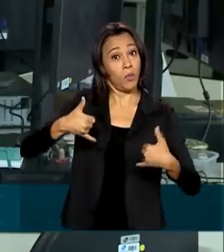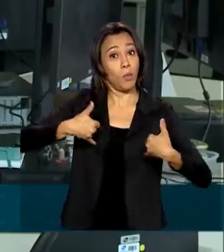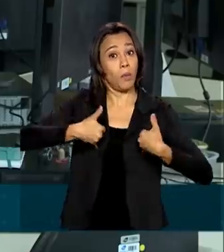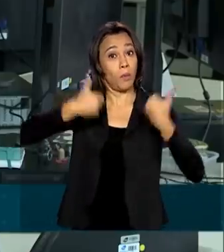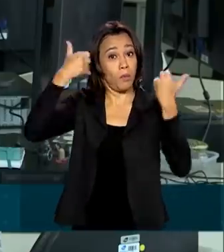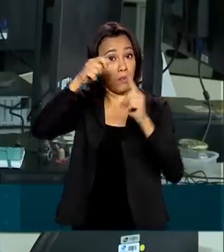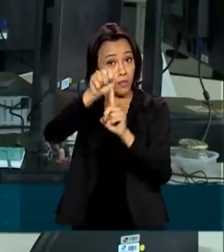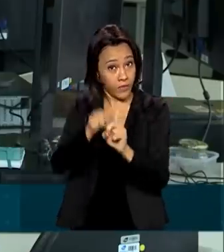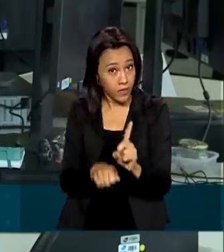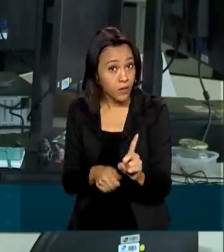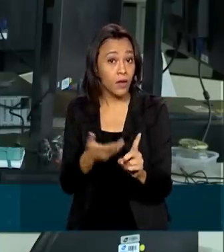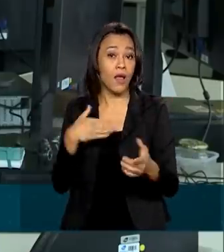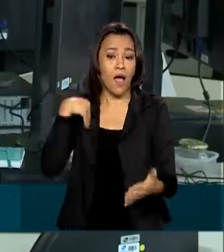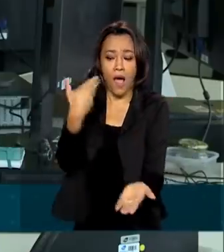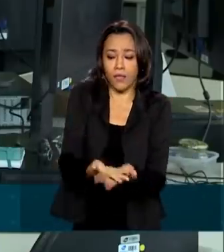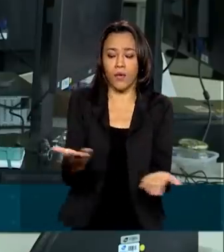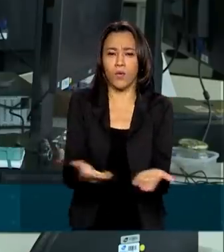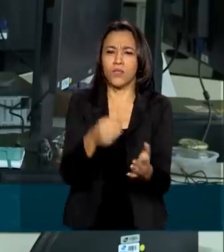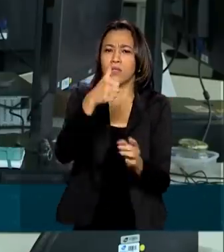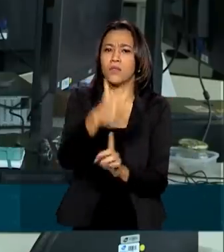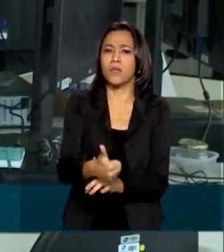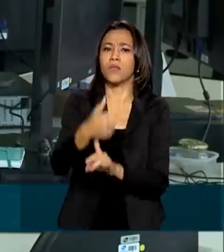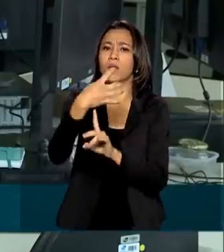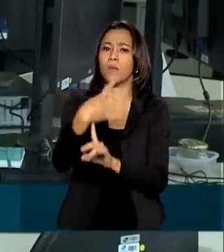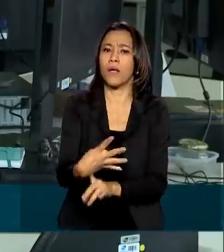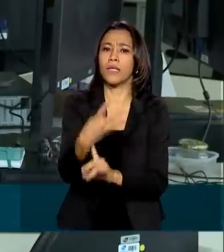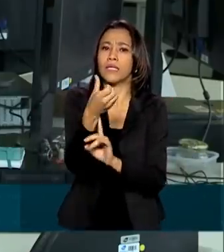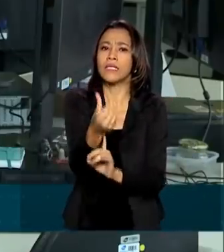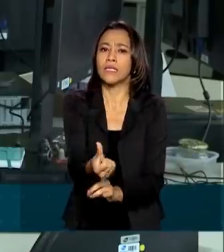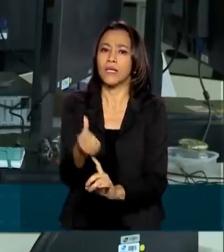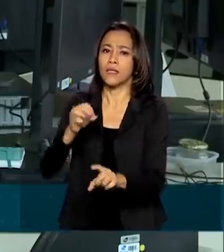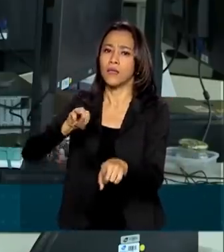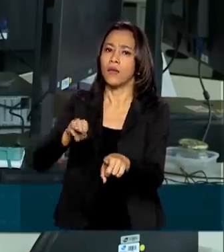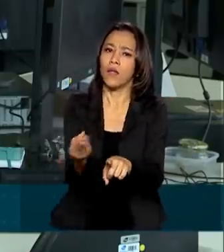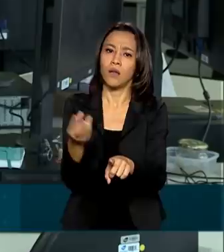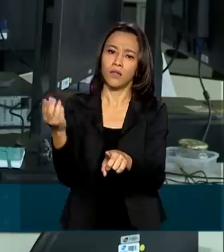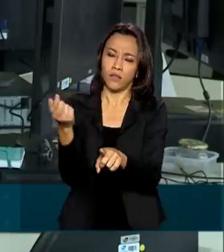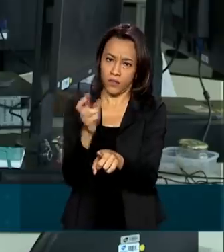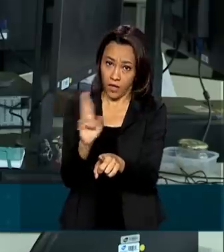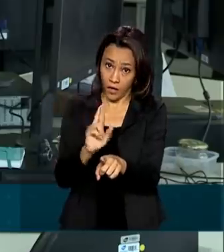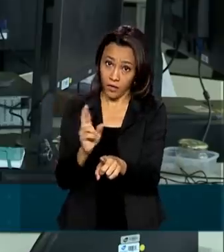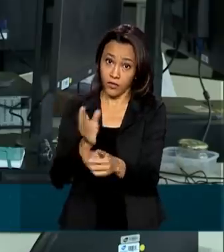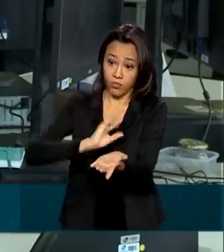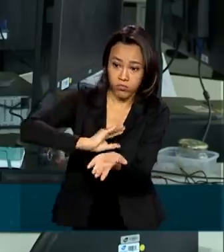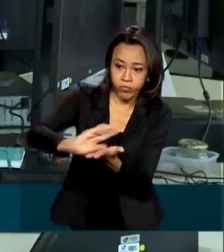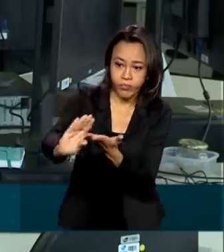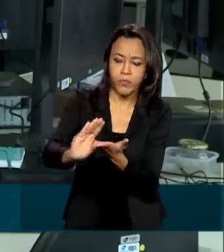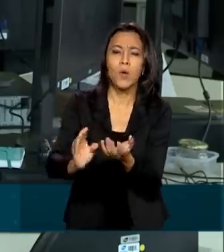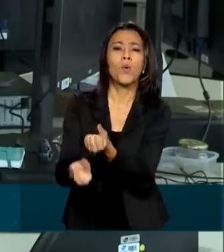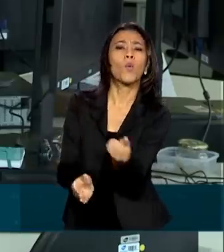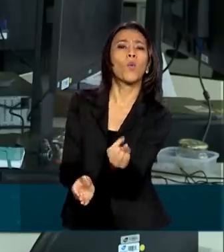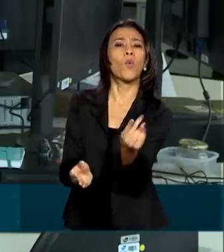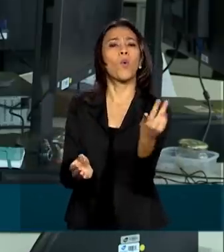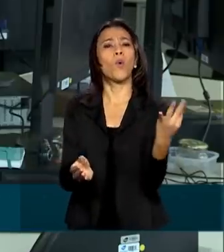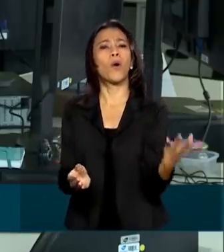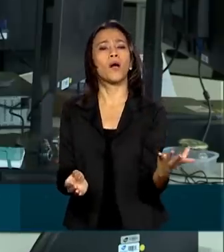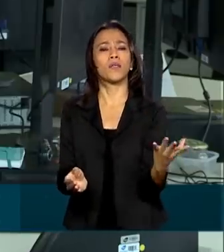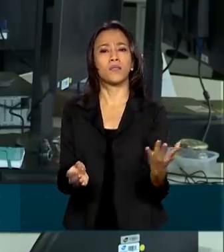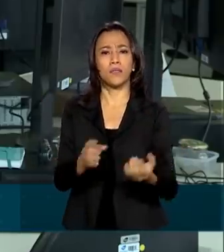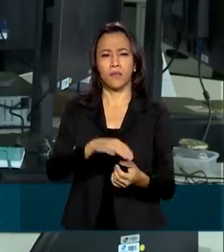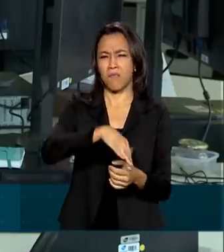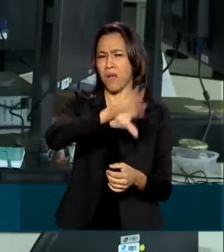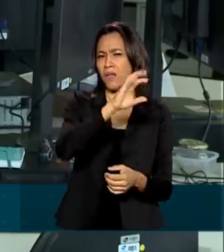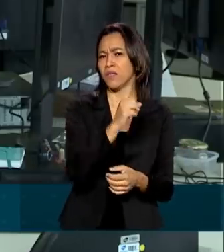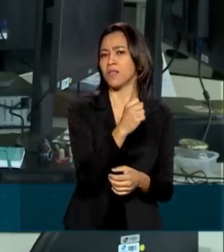governo já liberou 146 bilhões de reais distribuídos para mais de 65 milhões de brasileiros.